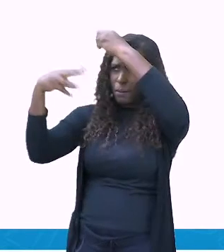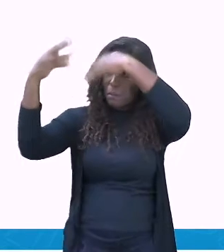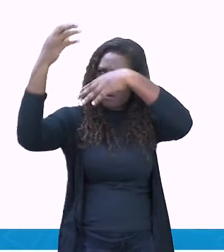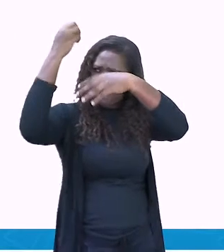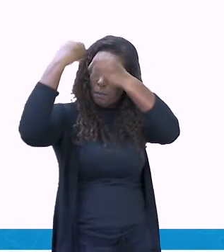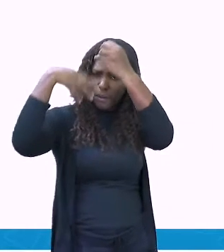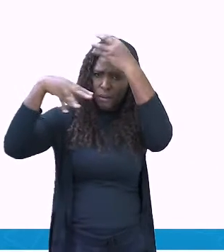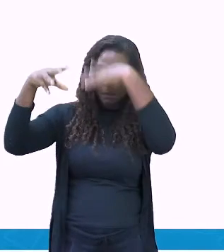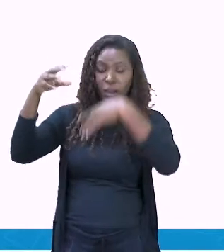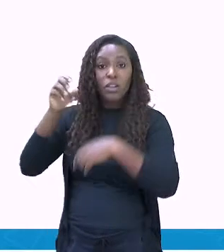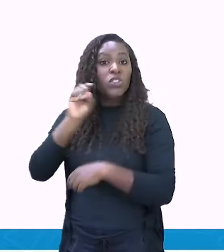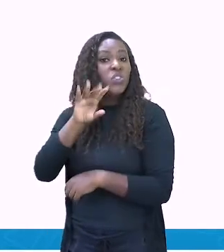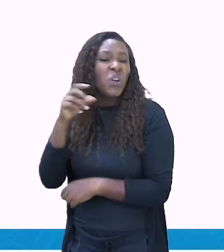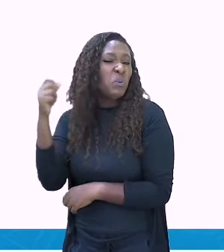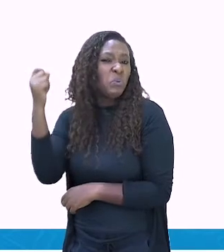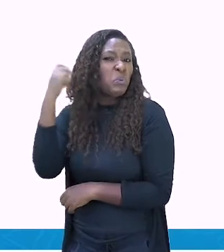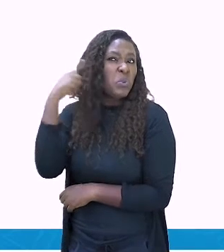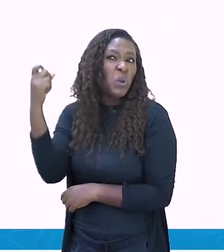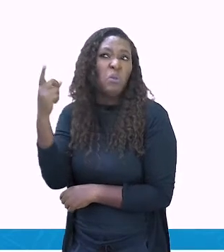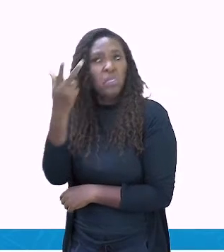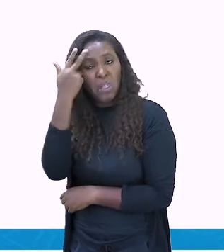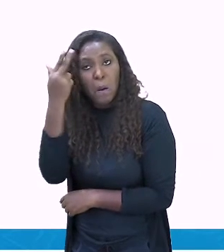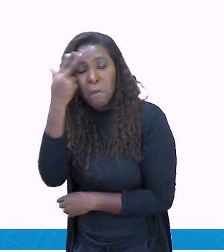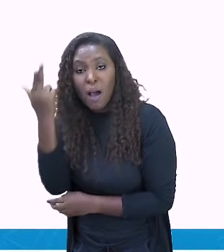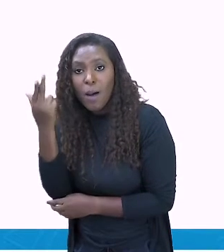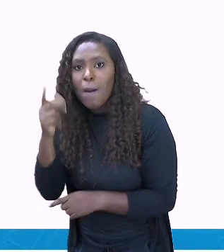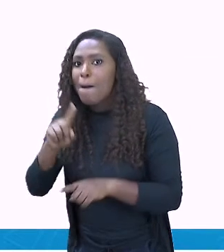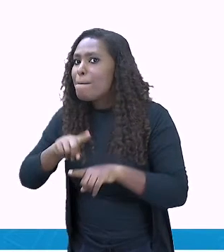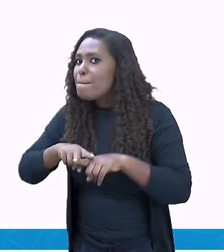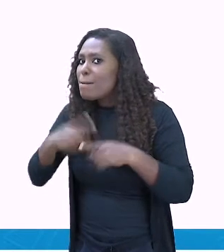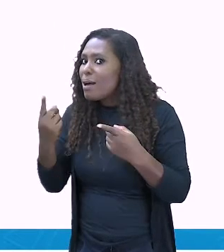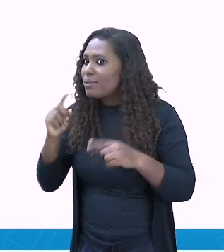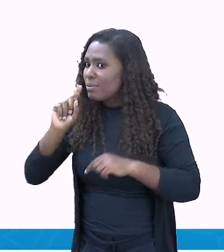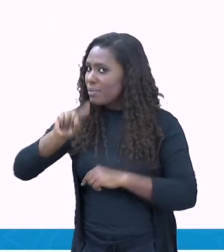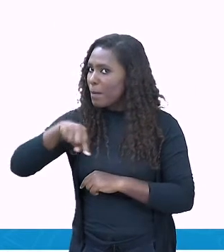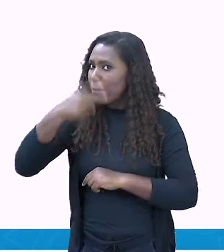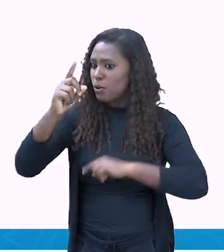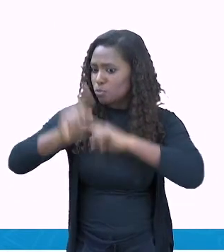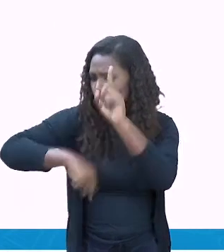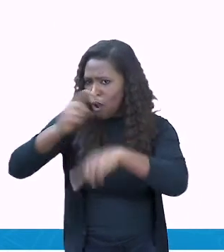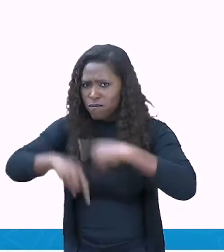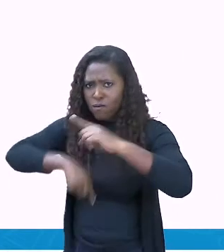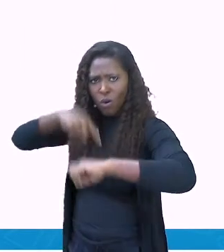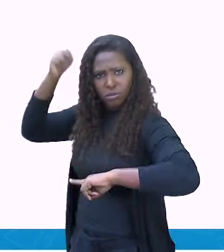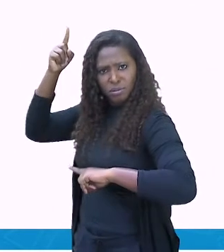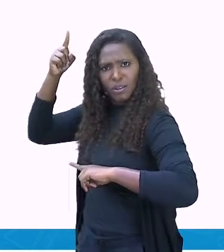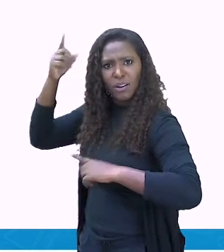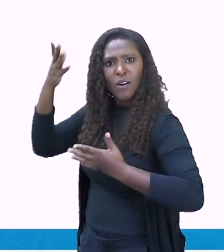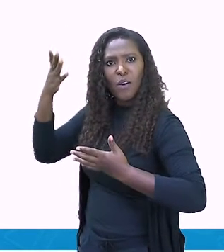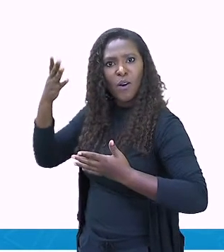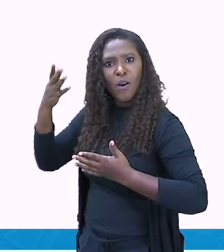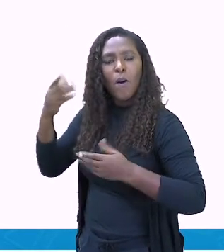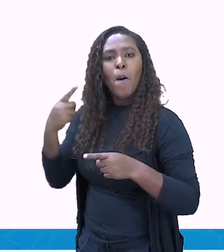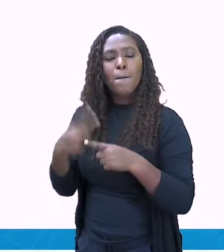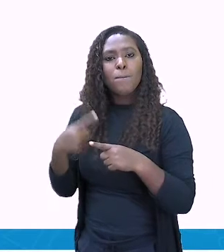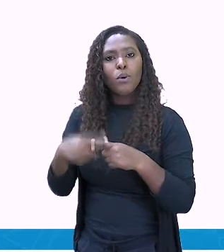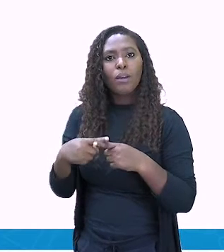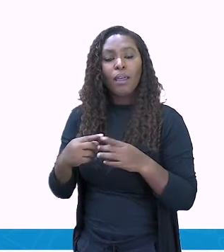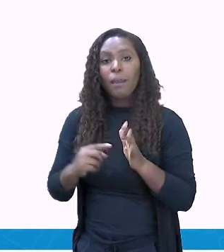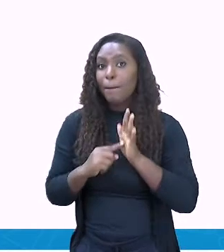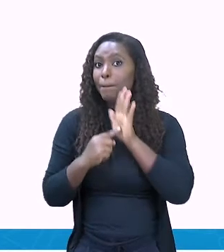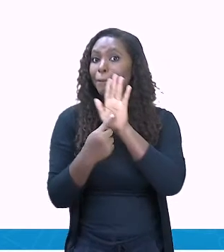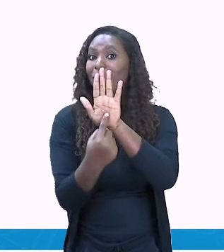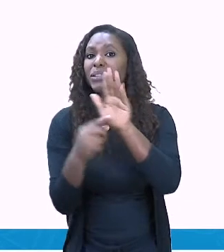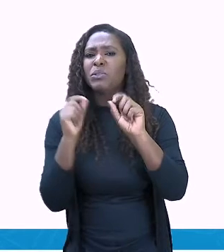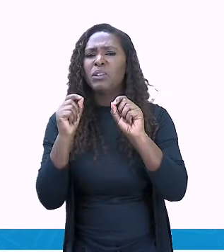sua origem, esse estilo já trazia consigo o teor de luta e de resistência, que mostra